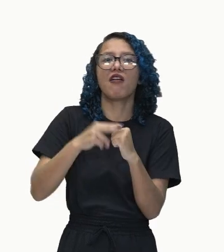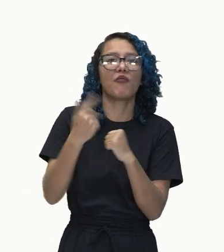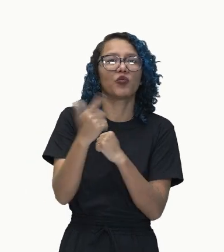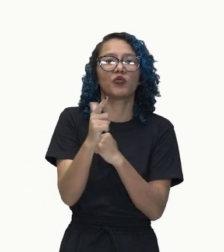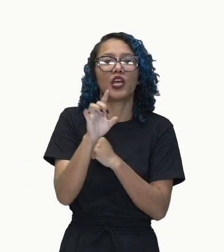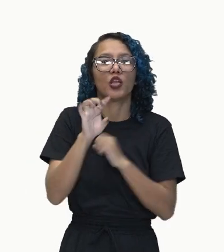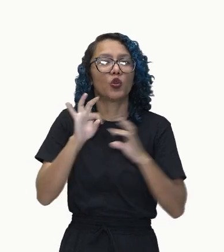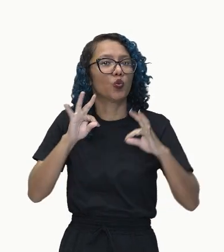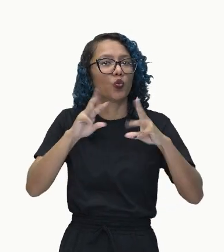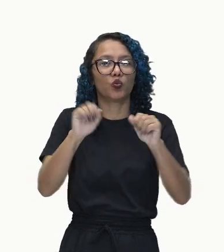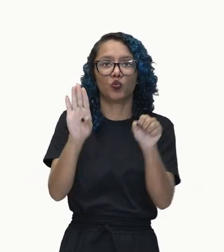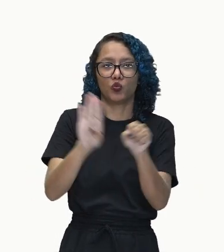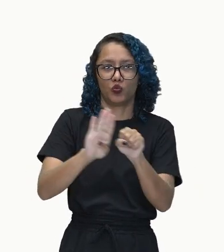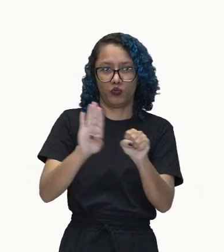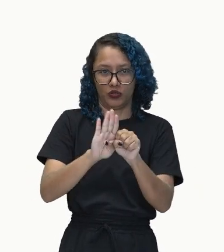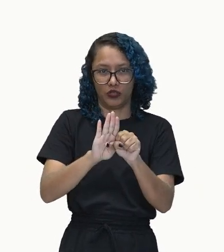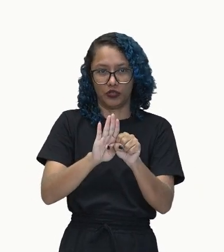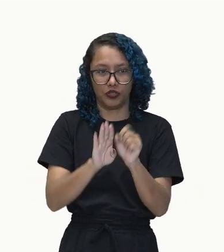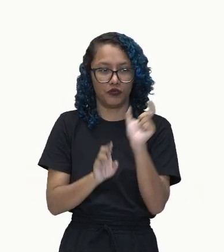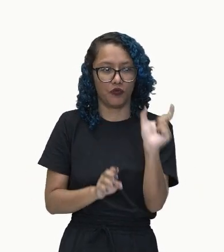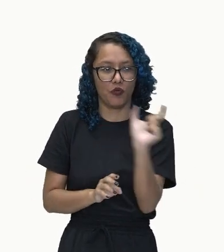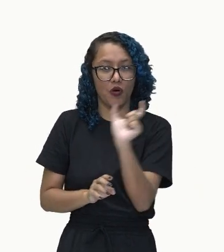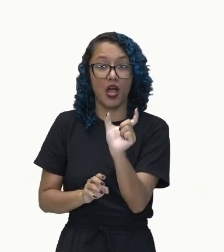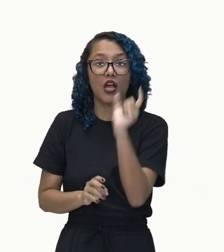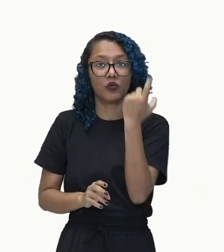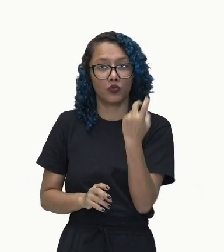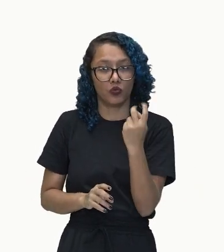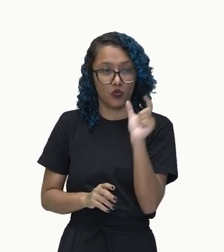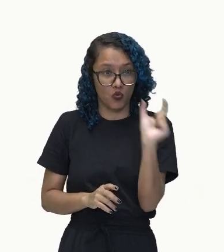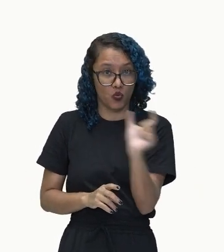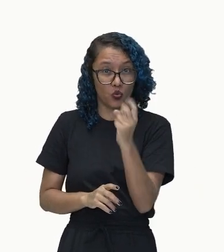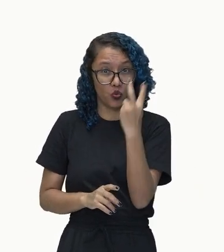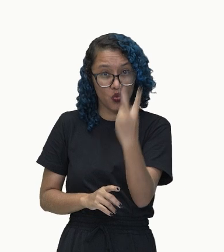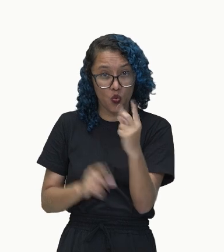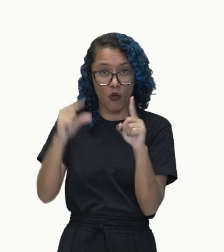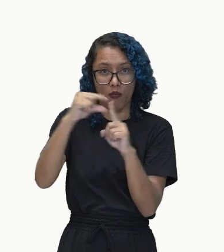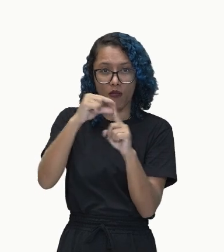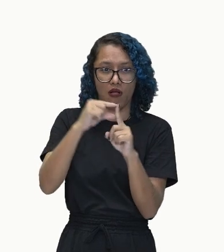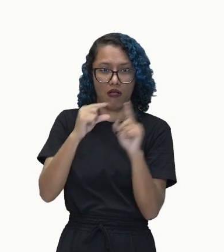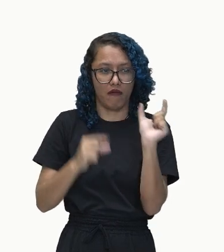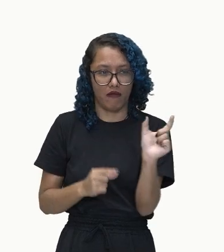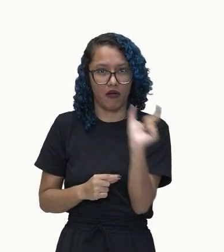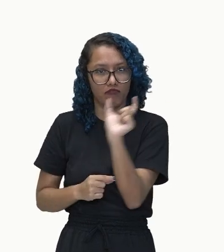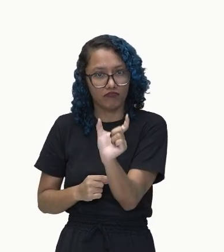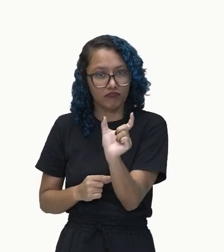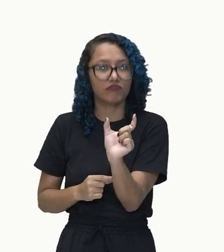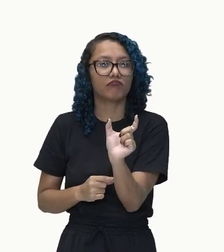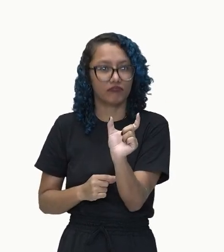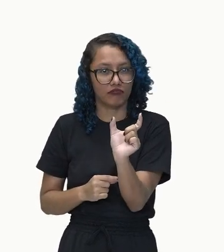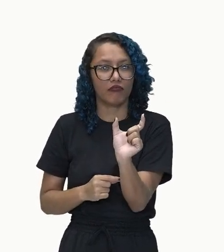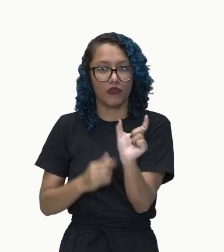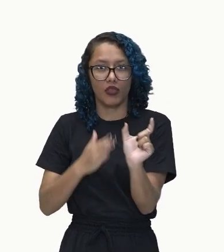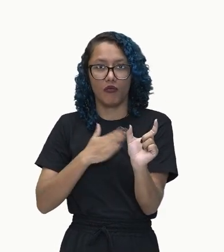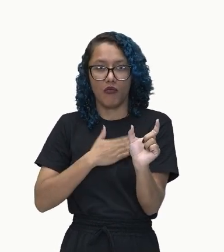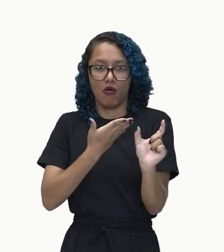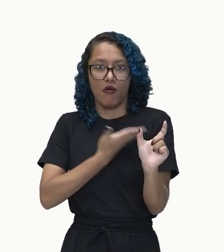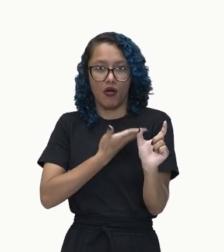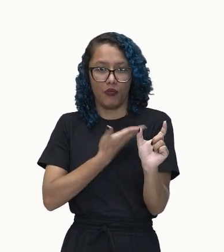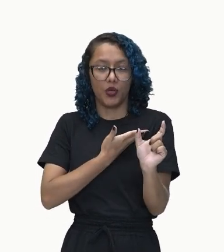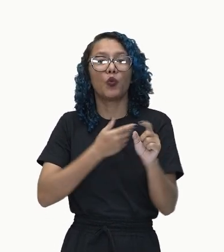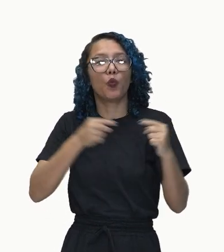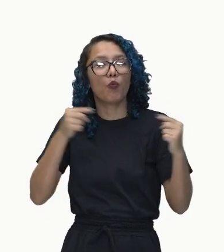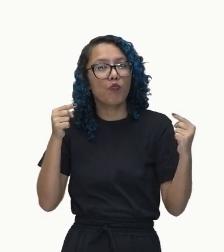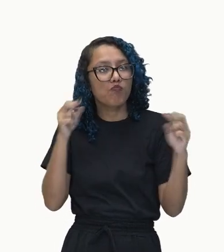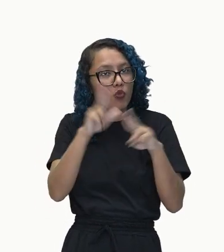ó. O amigo. Amigo é um substantivo, né? O amigo. Então, por isso, um sintagma nominal.